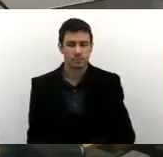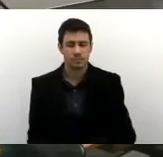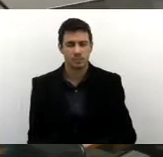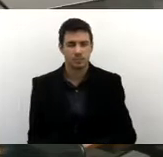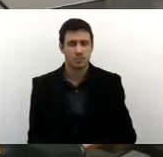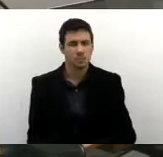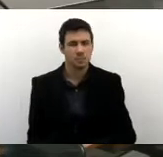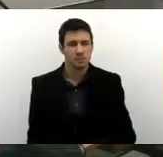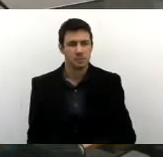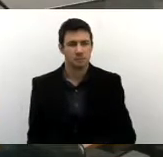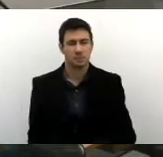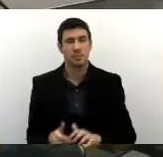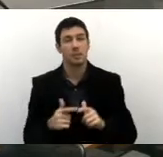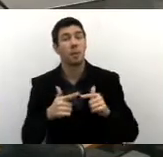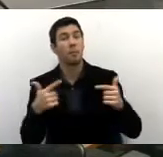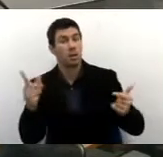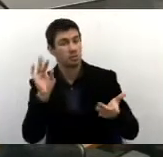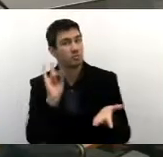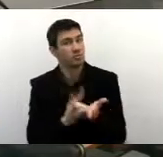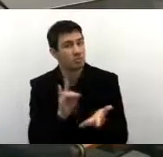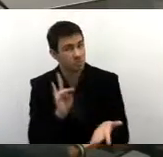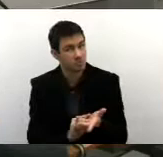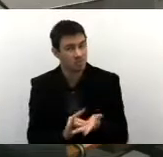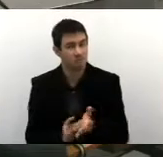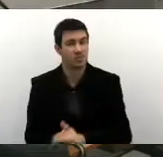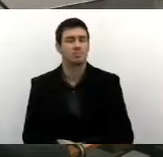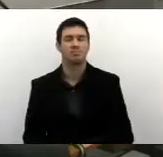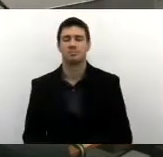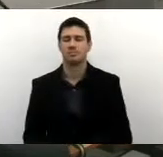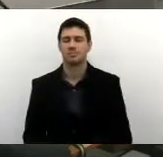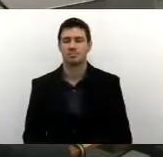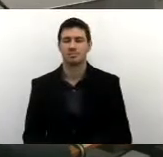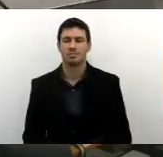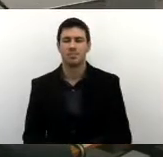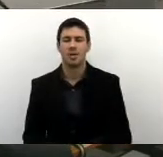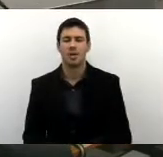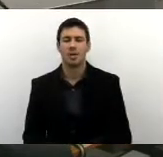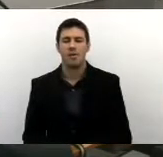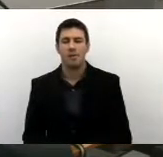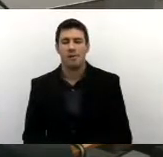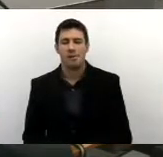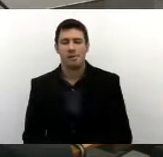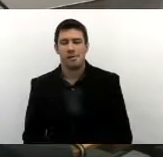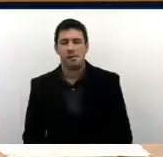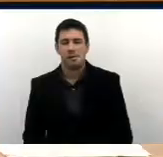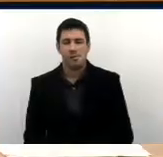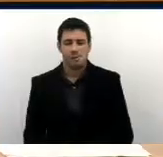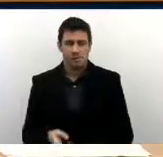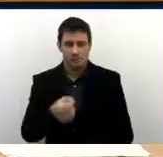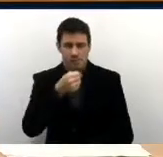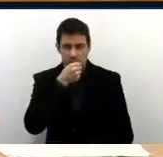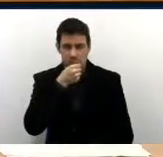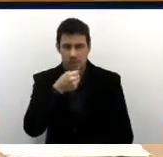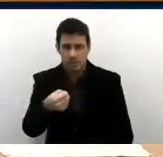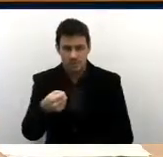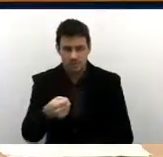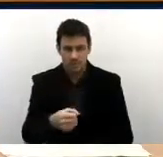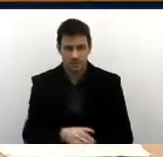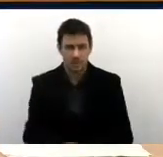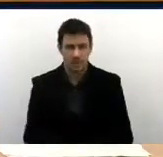Mais concreto. Com a palavra, nobre vereador Guth.